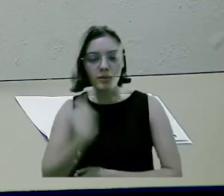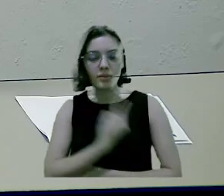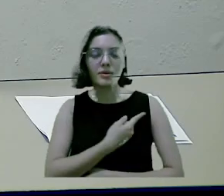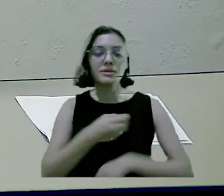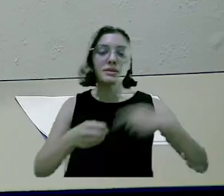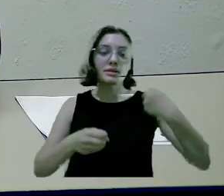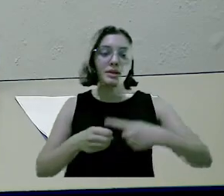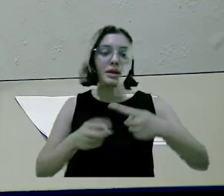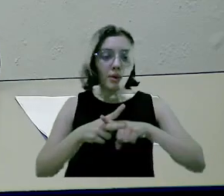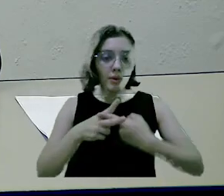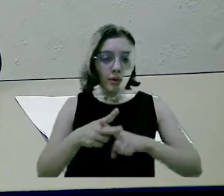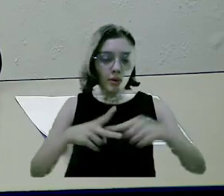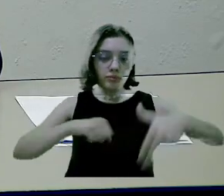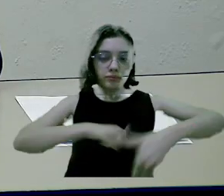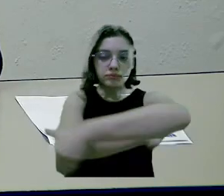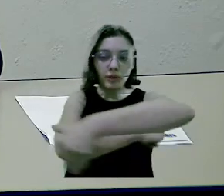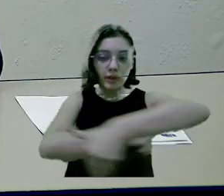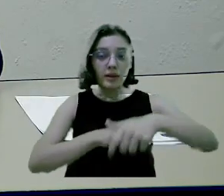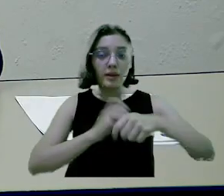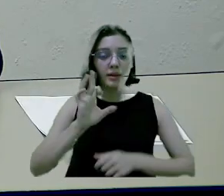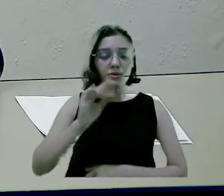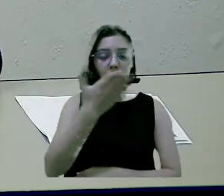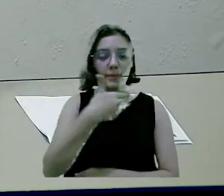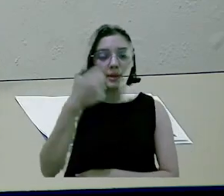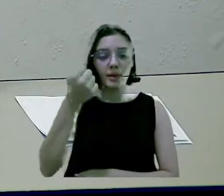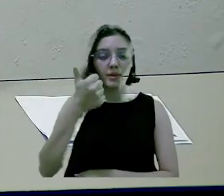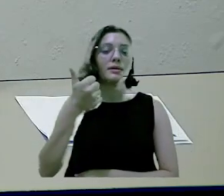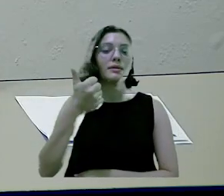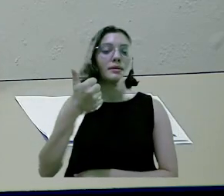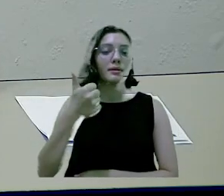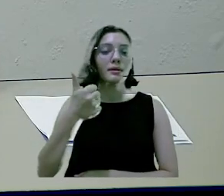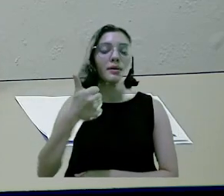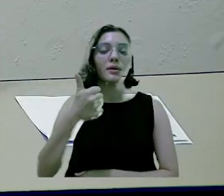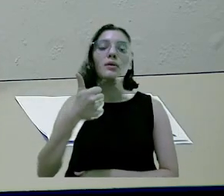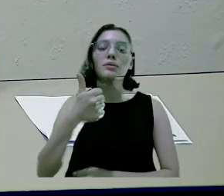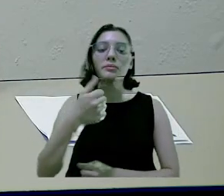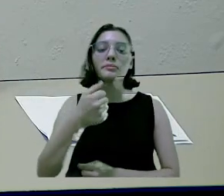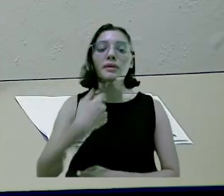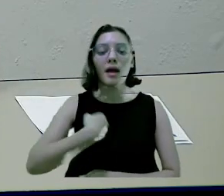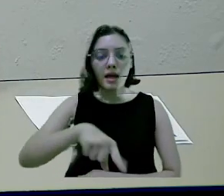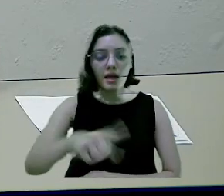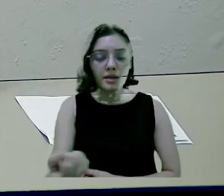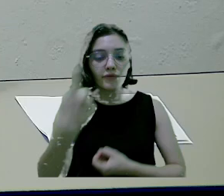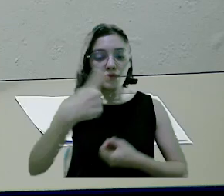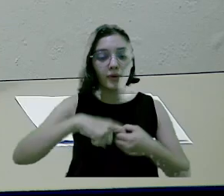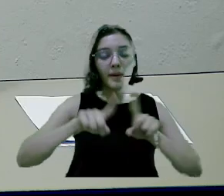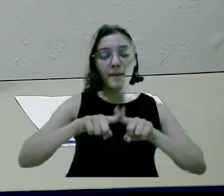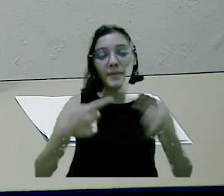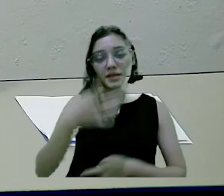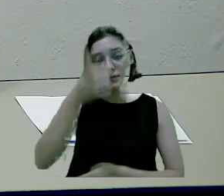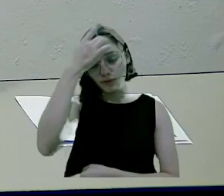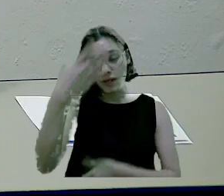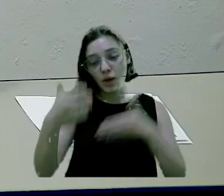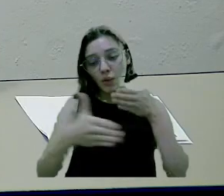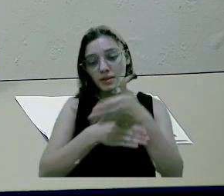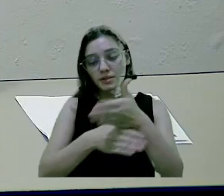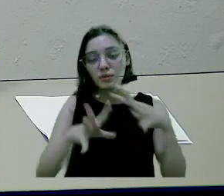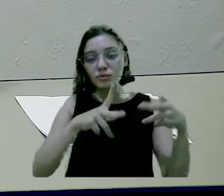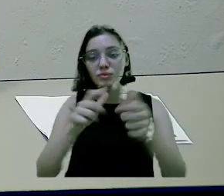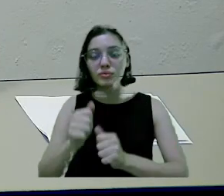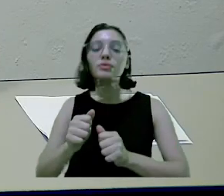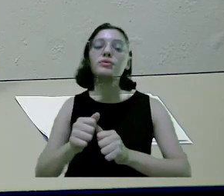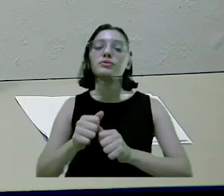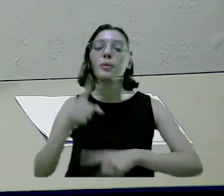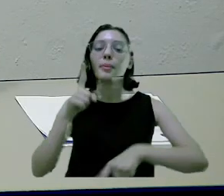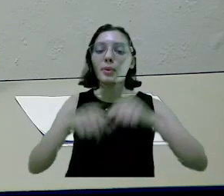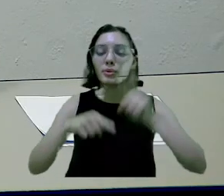cidade. A manutenção adequada da estrada não apenas melhorará as condições de tráfego, mas também facilitará o acesso